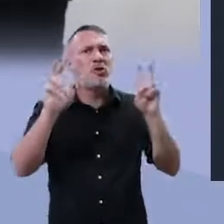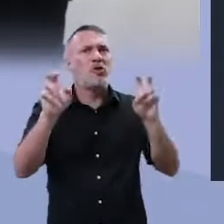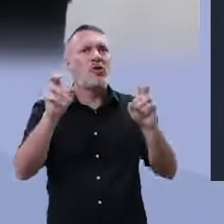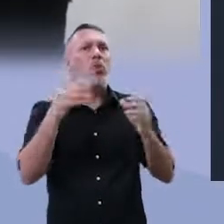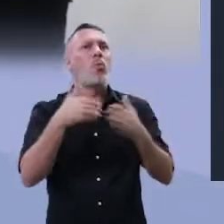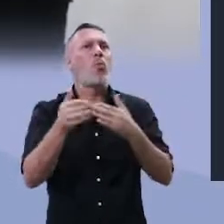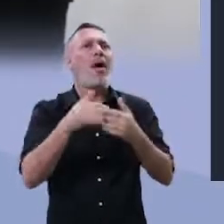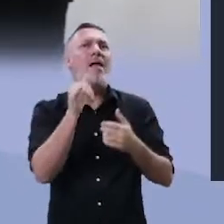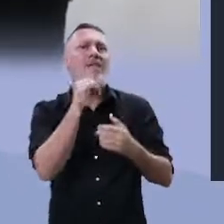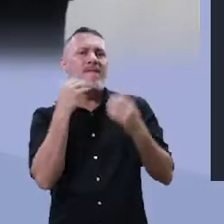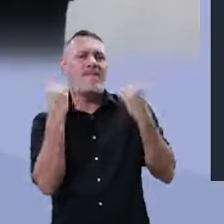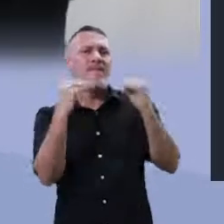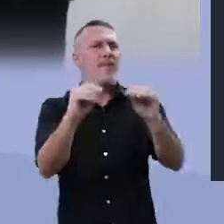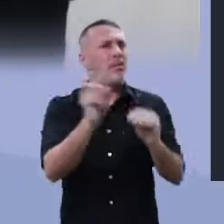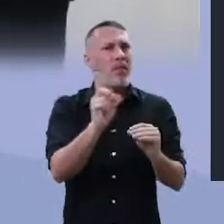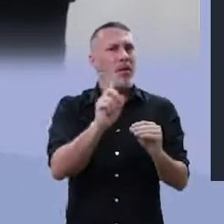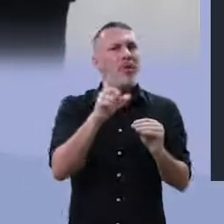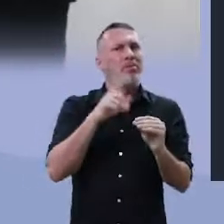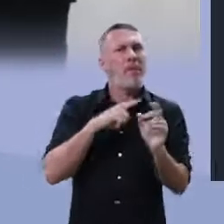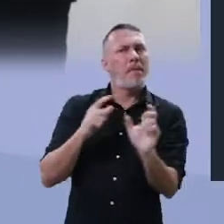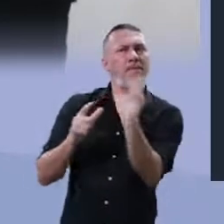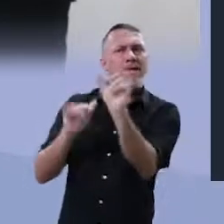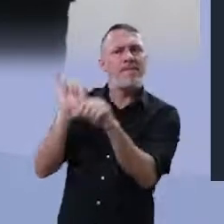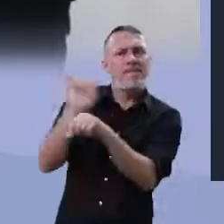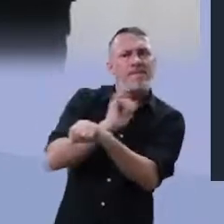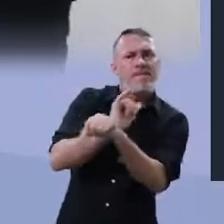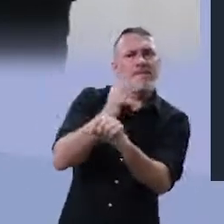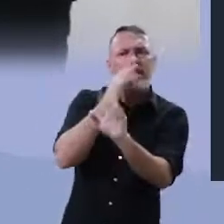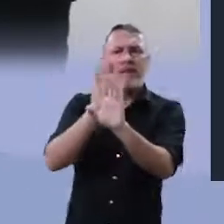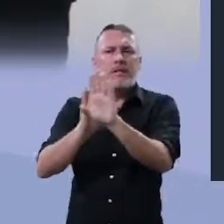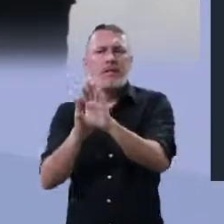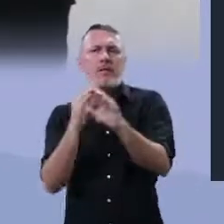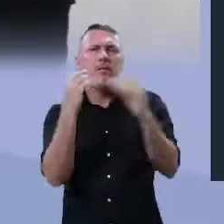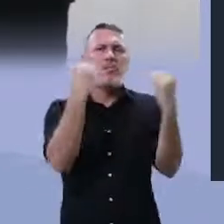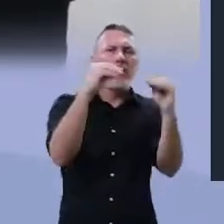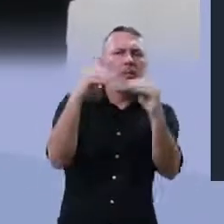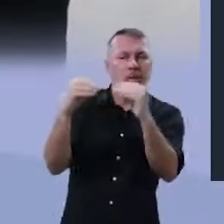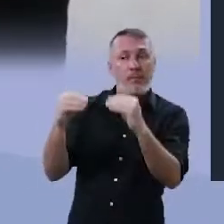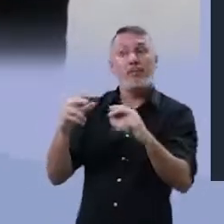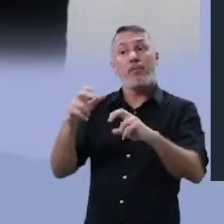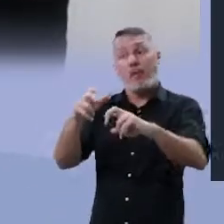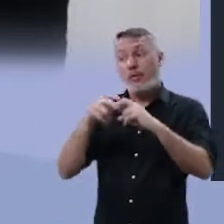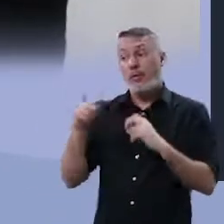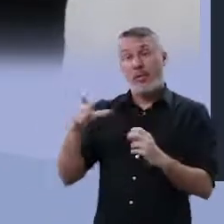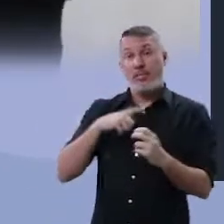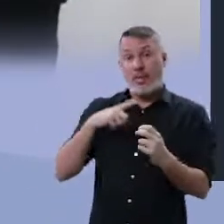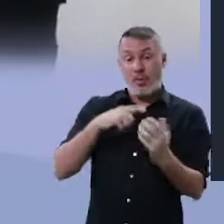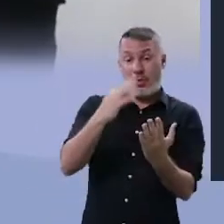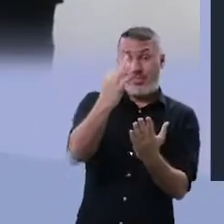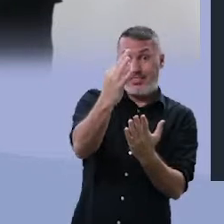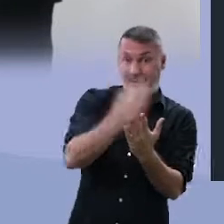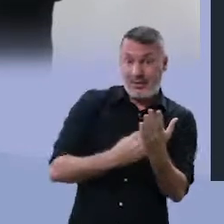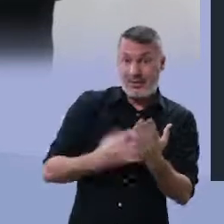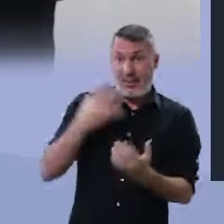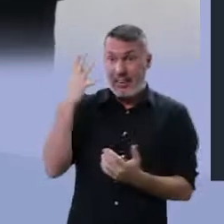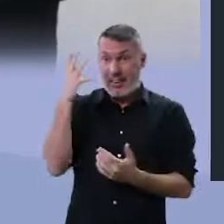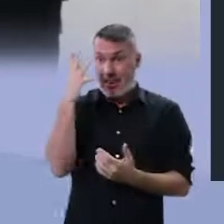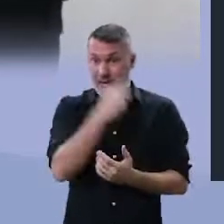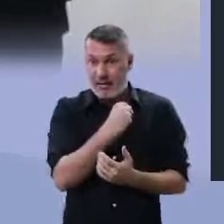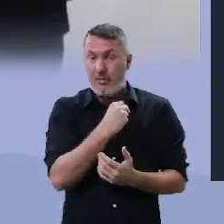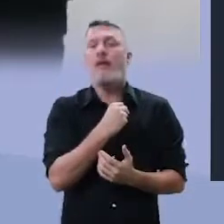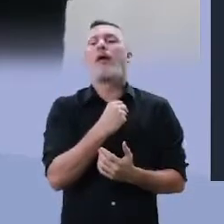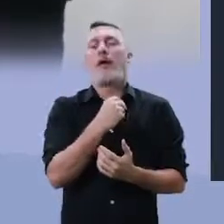título, é a escolha da palavra para fazer, então, um texto belíssimo que tenha o objetivo